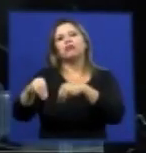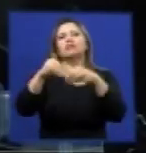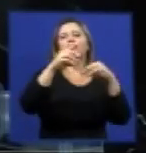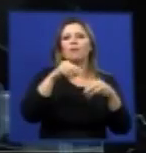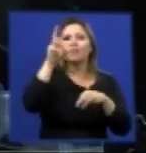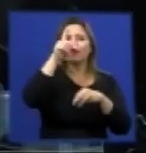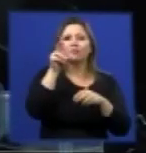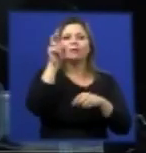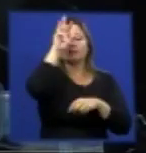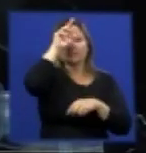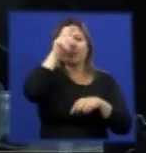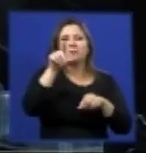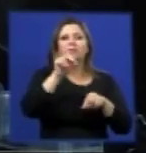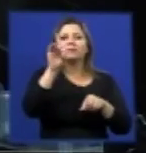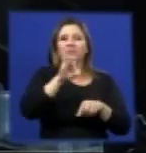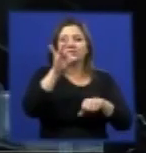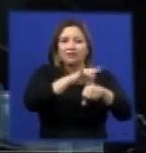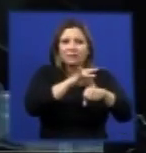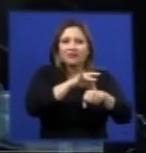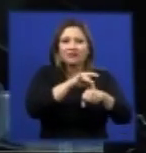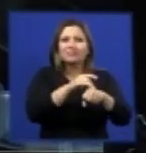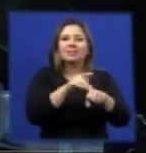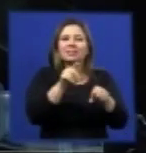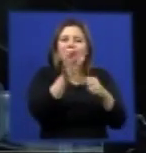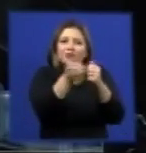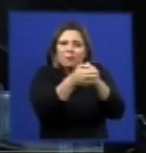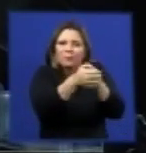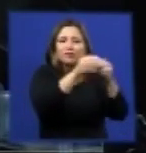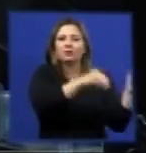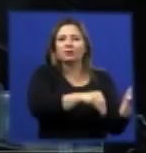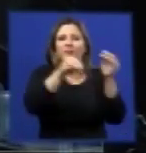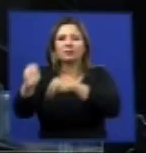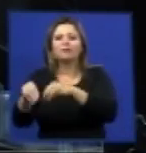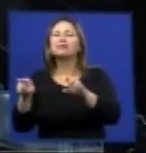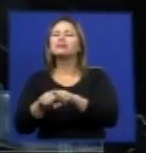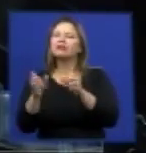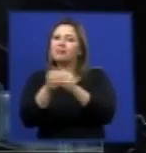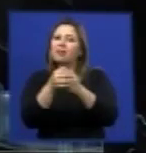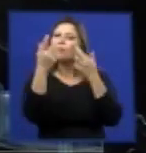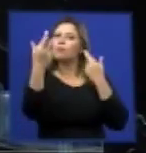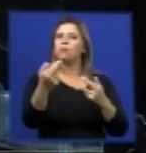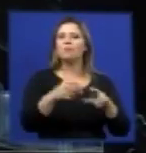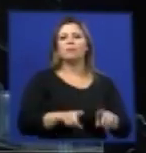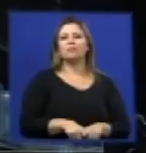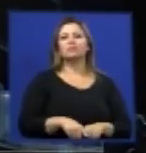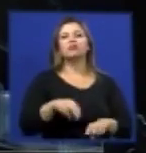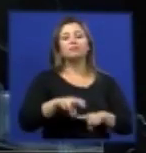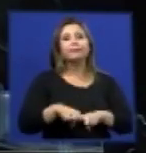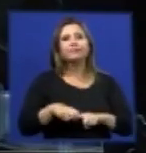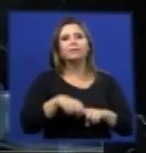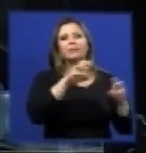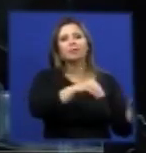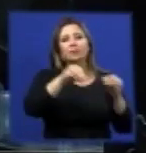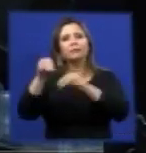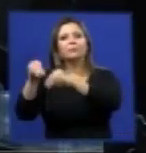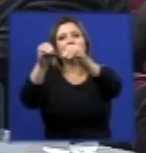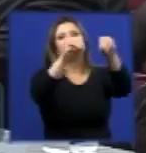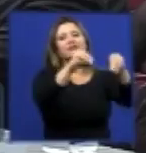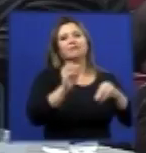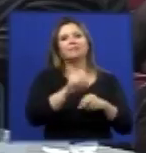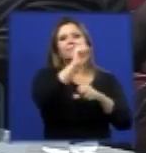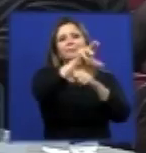dessa mobilidade dele o que demonstra que a sua dispersão passiva é que tem muito mais importância além disso